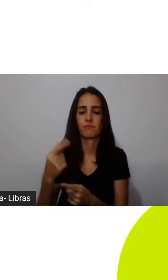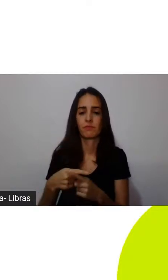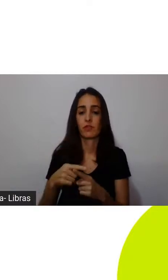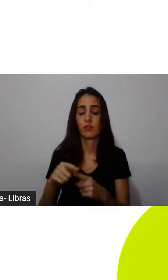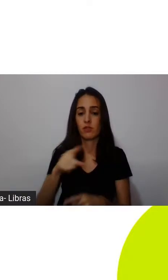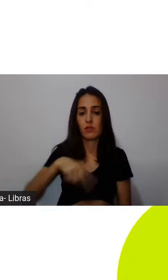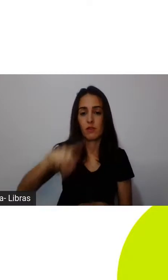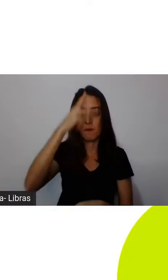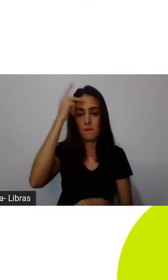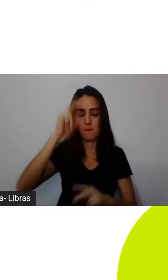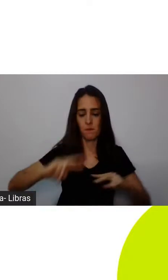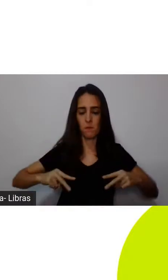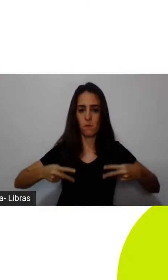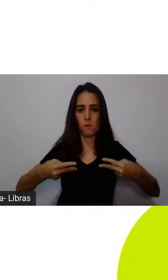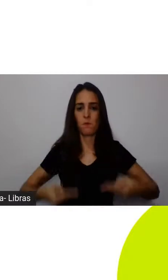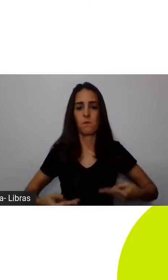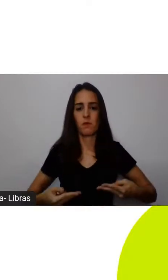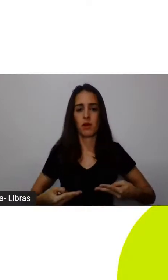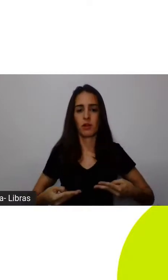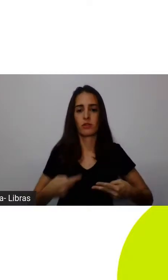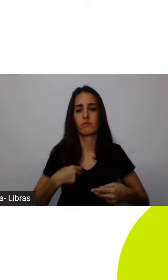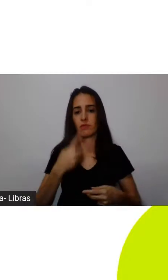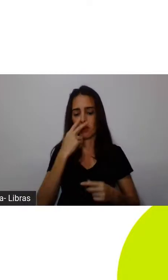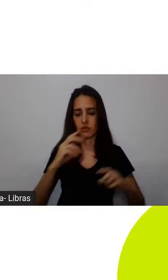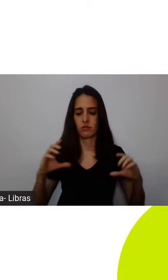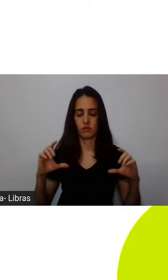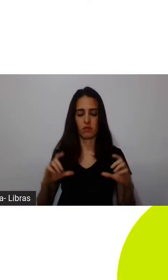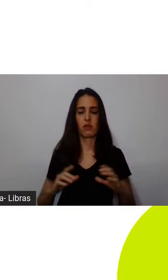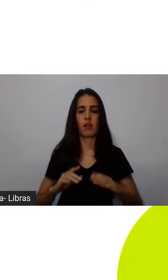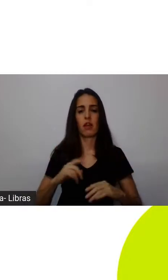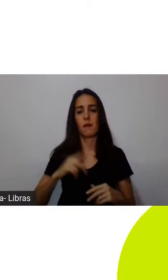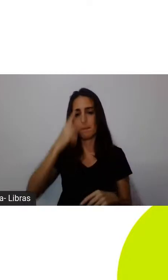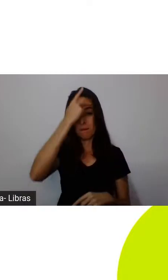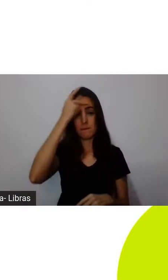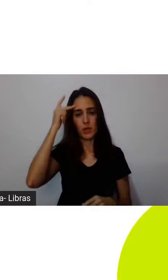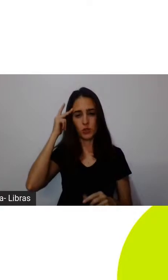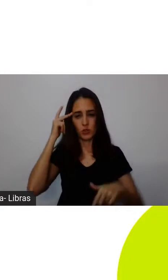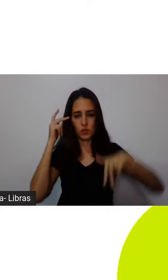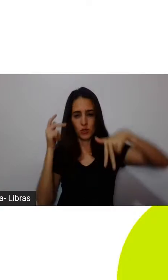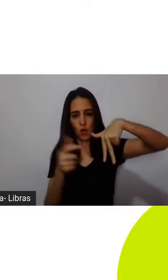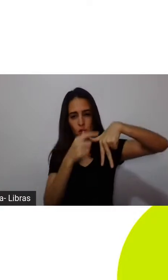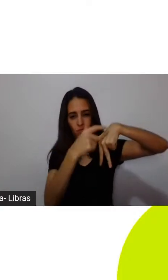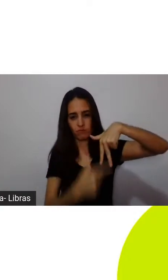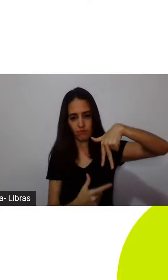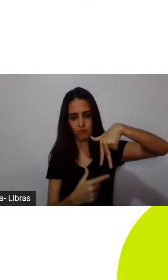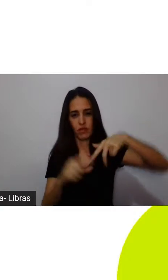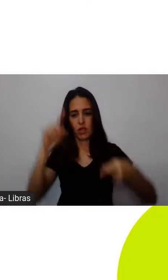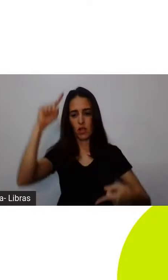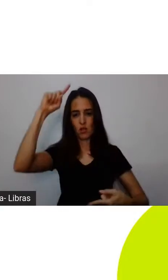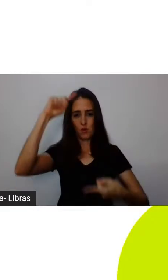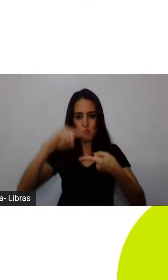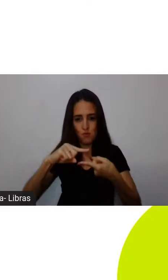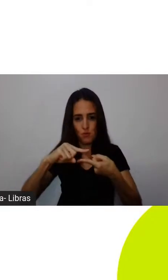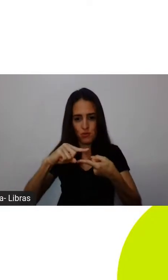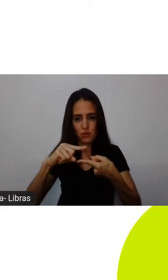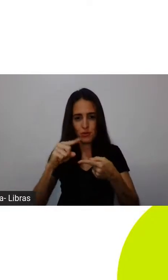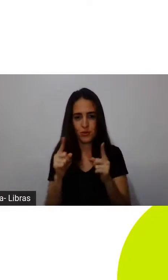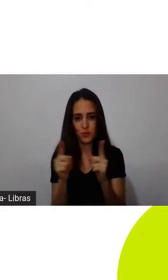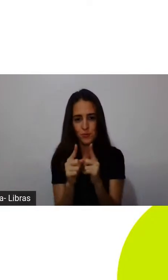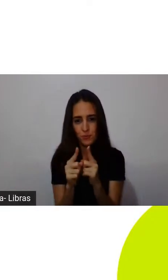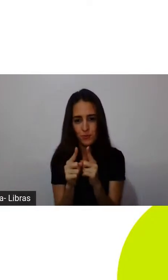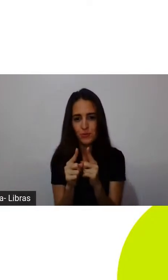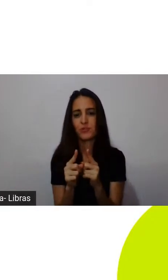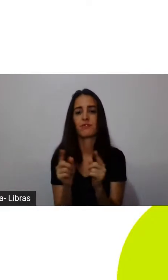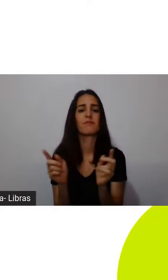ser humano, foi diminuído, né, reduzido ao tamanho de um lápis, de uma caneta,